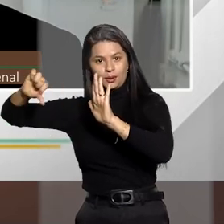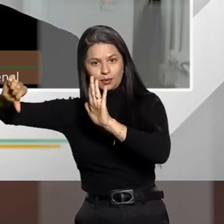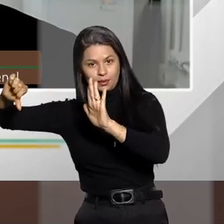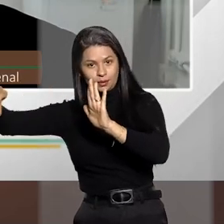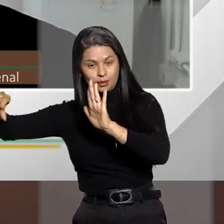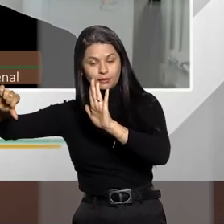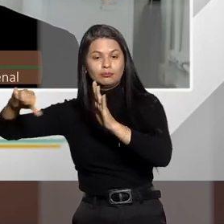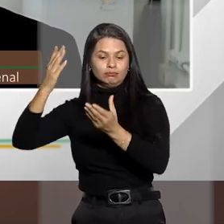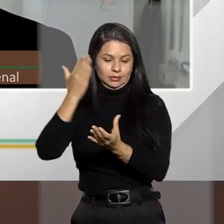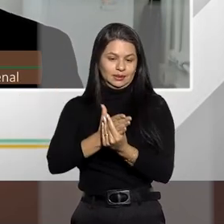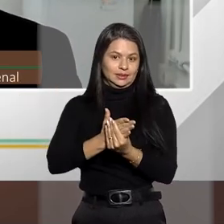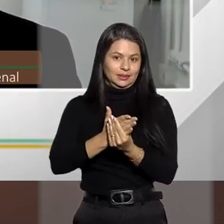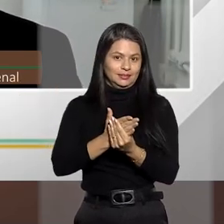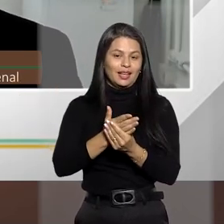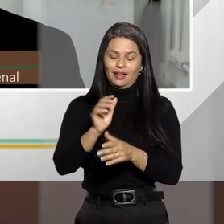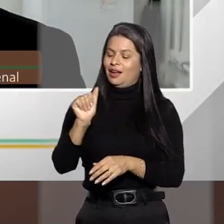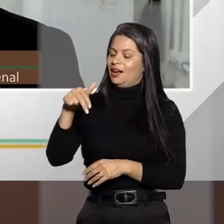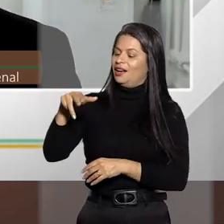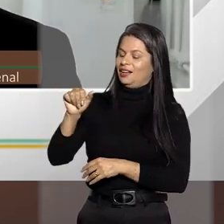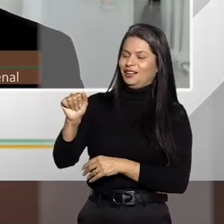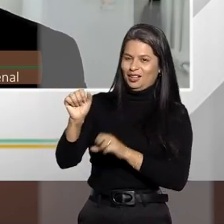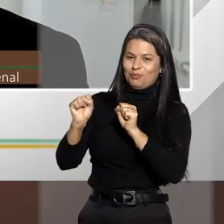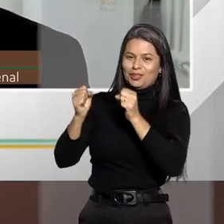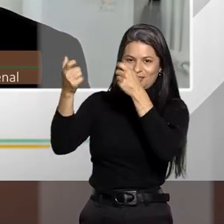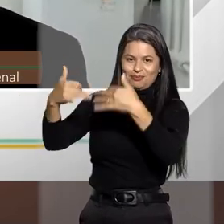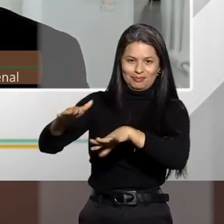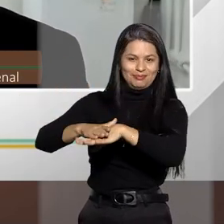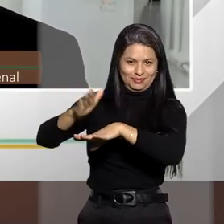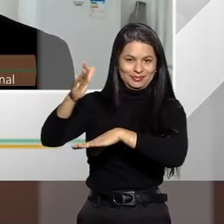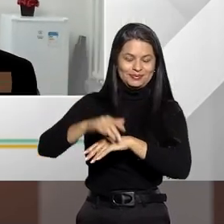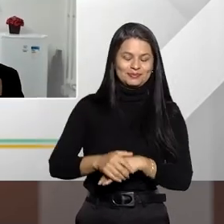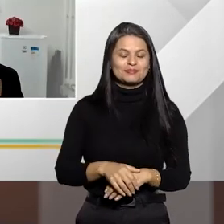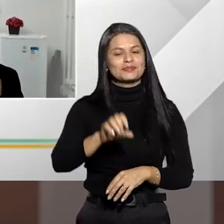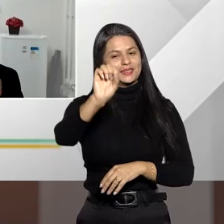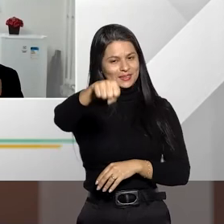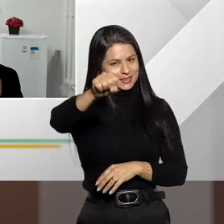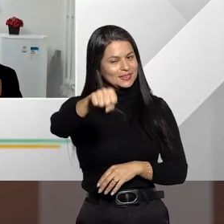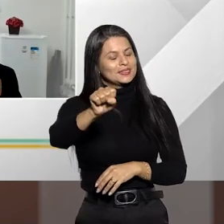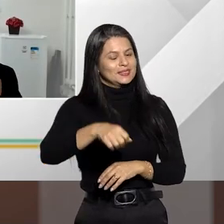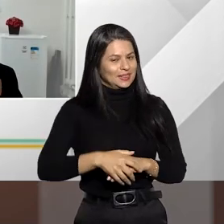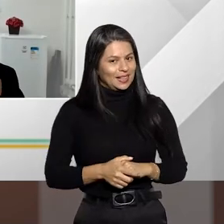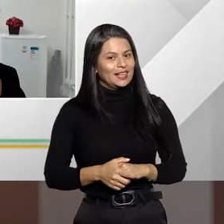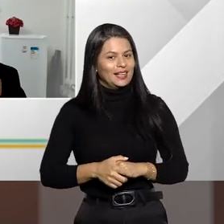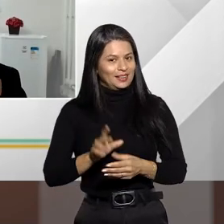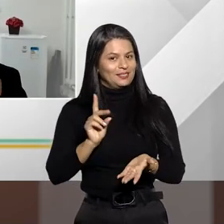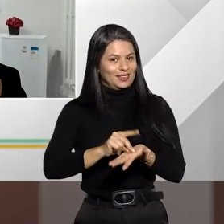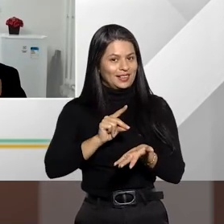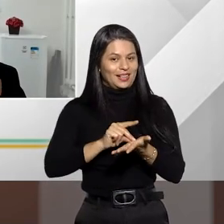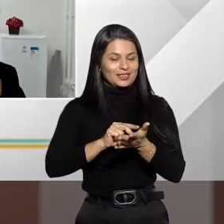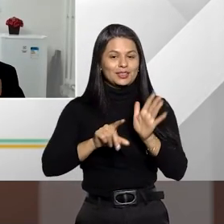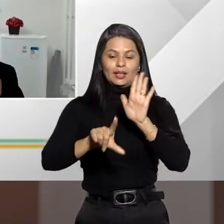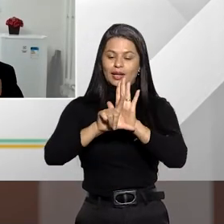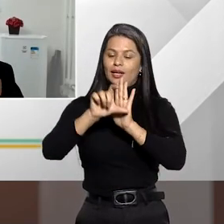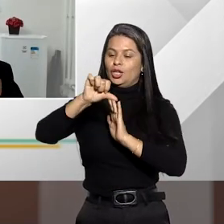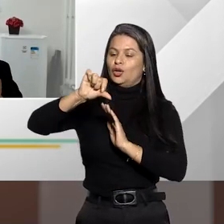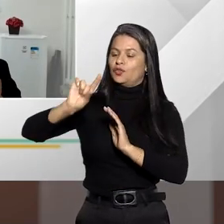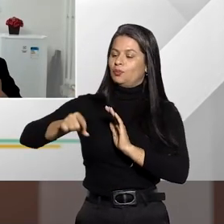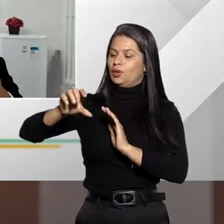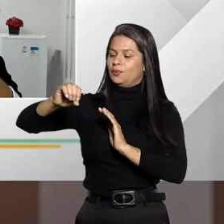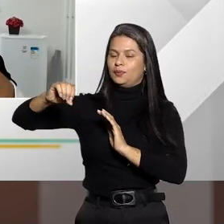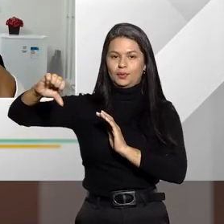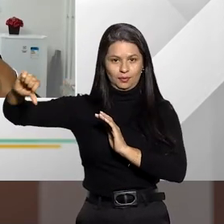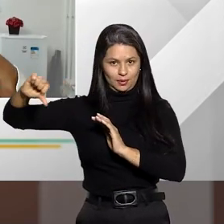processual. Aí, se a professora Ana quiser complementar. Isso, vamos lá. Então, eu vou gostar, sim, complementar.